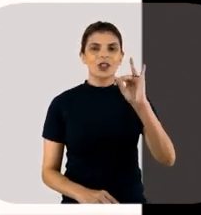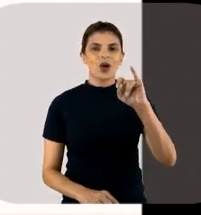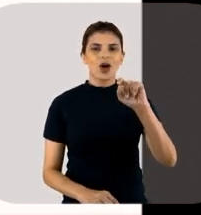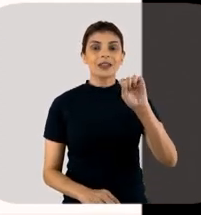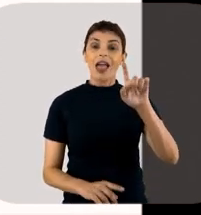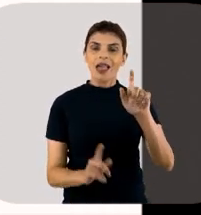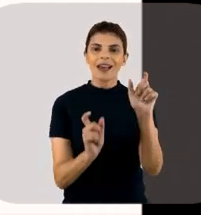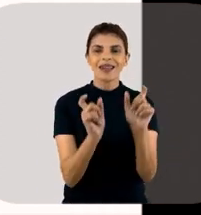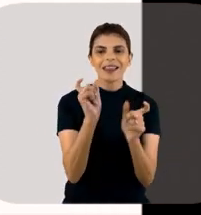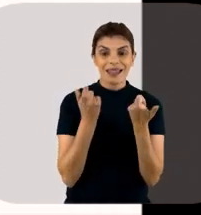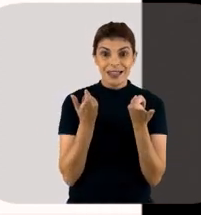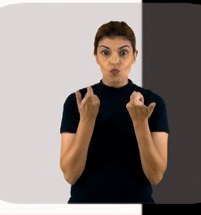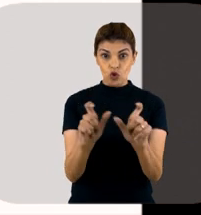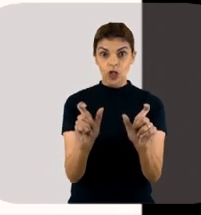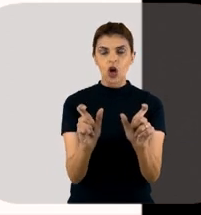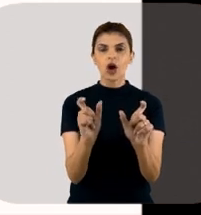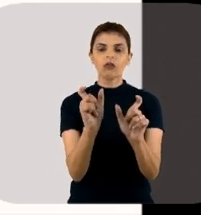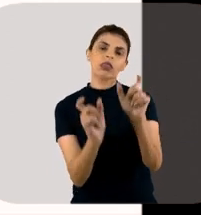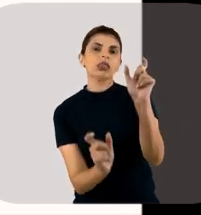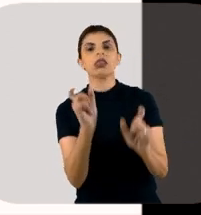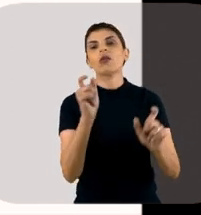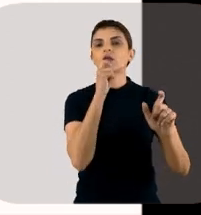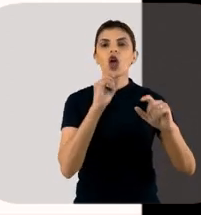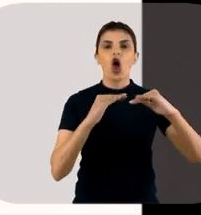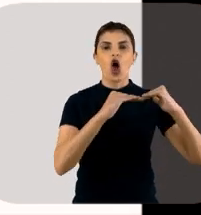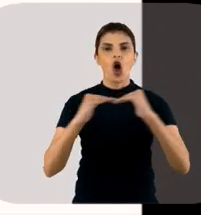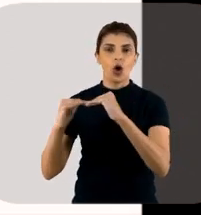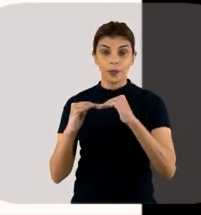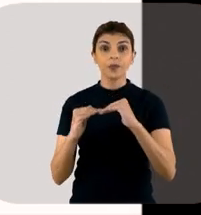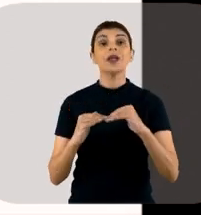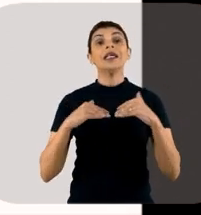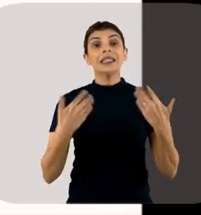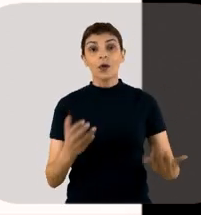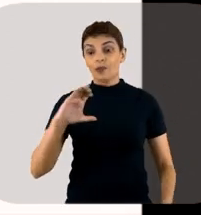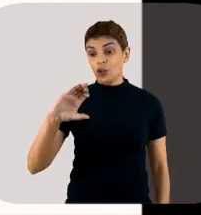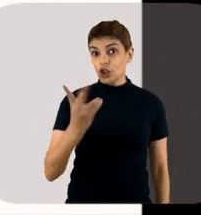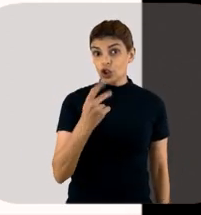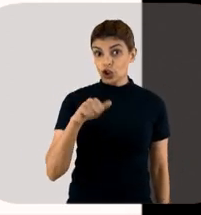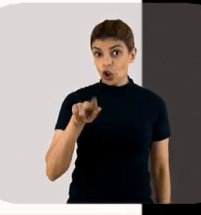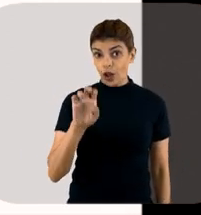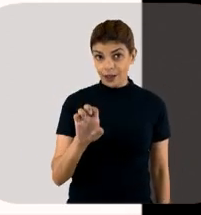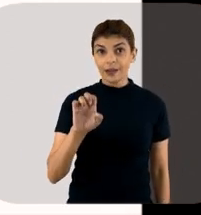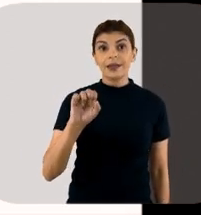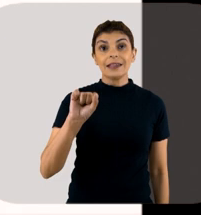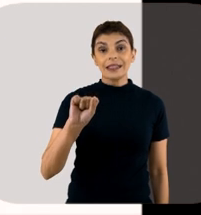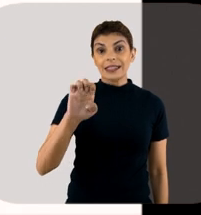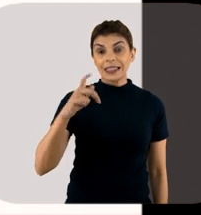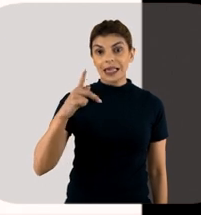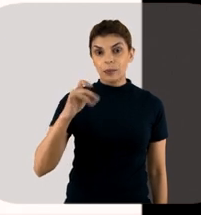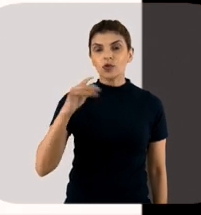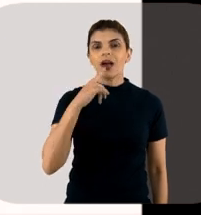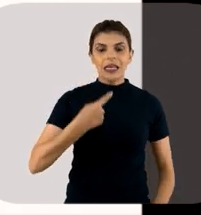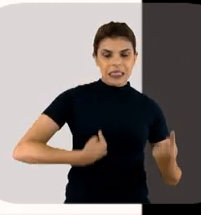desordem no sistema imunológico. E o SOFIC-CEPT, o que é? Nada mais é que a sepsis, acompanhada de profundas